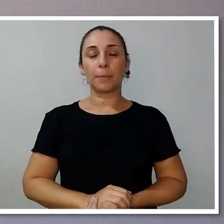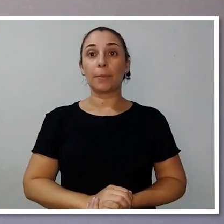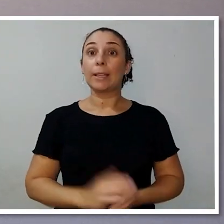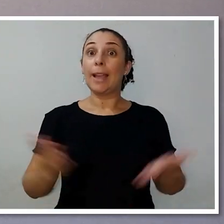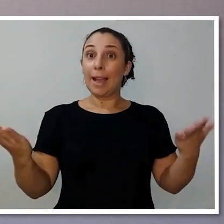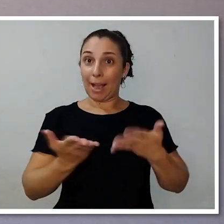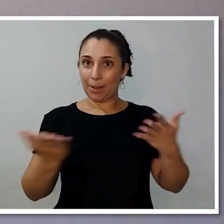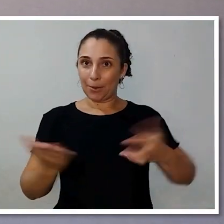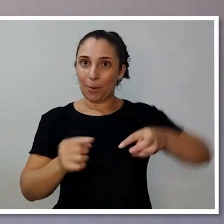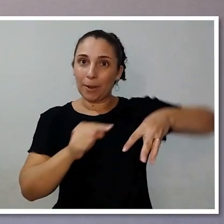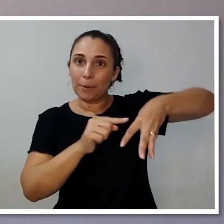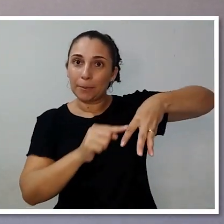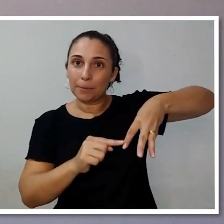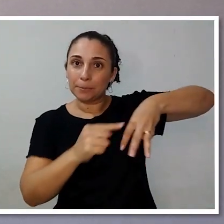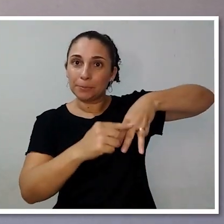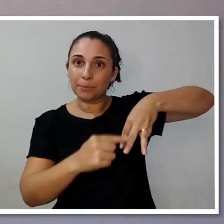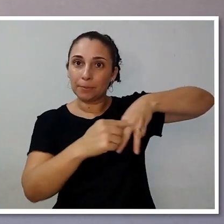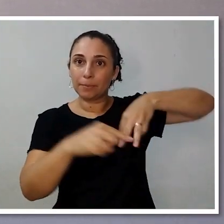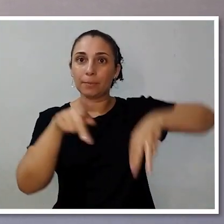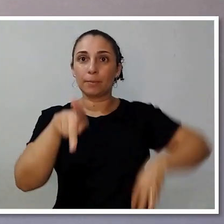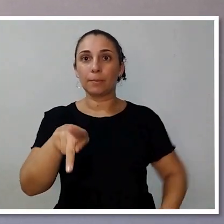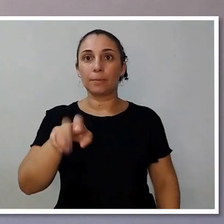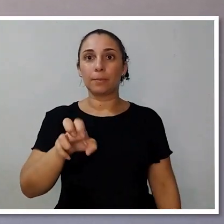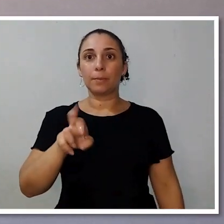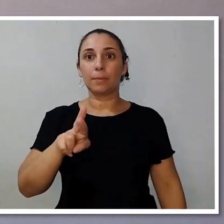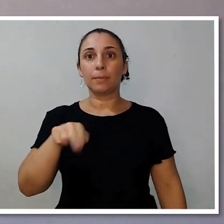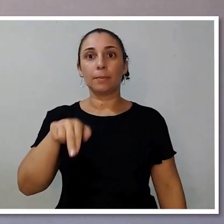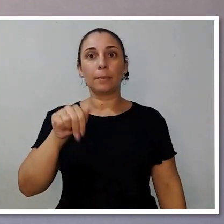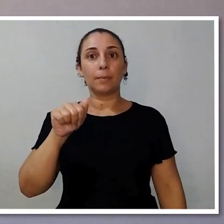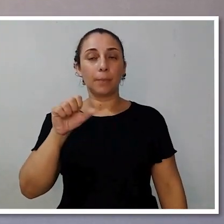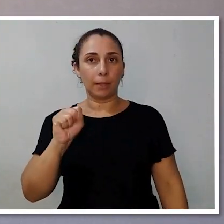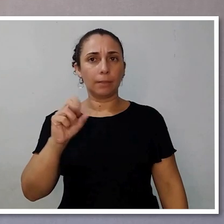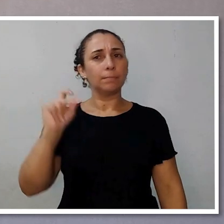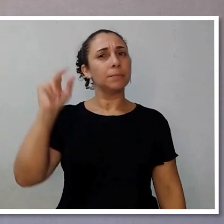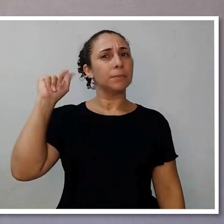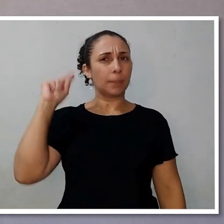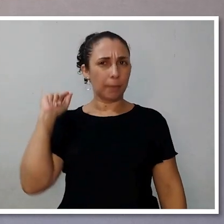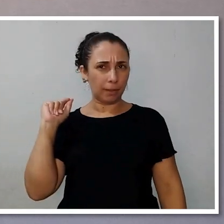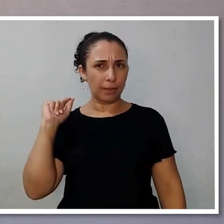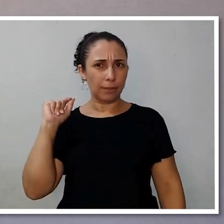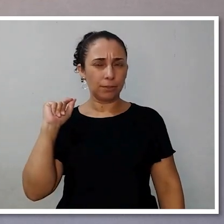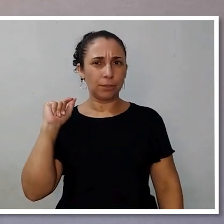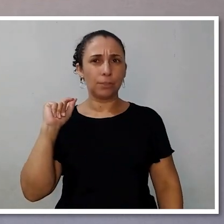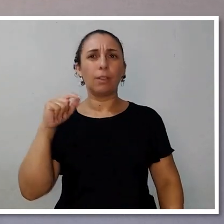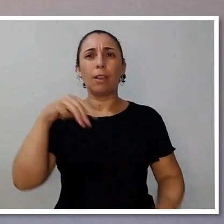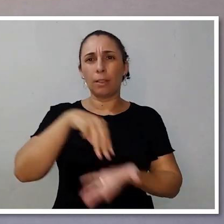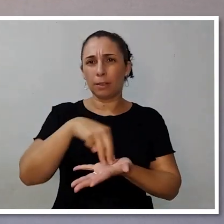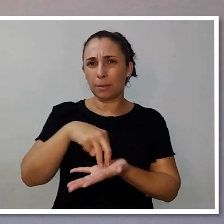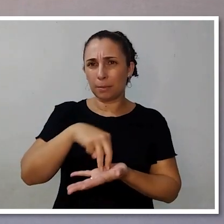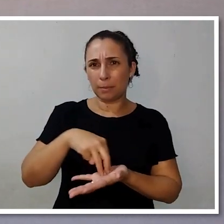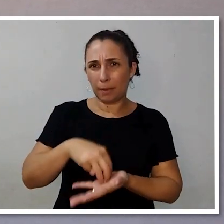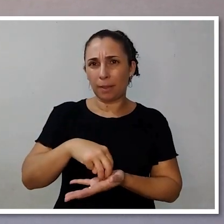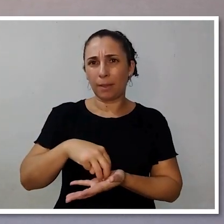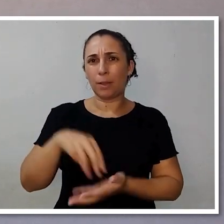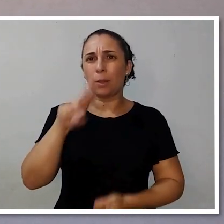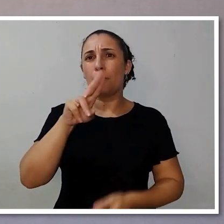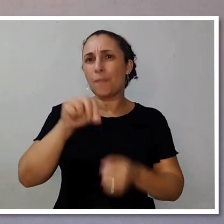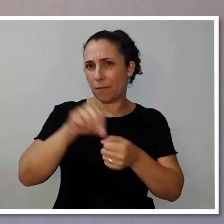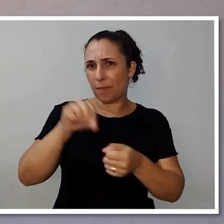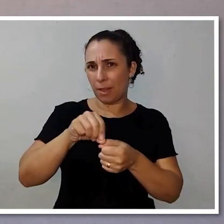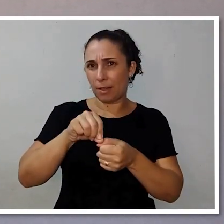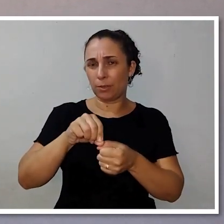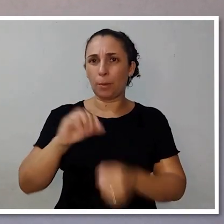As pernas do tripé. Antigamente, os tripés eram fabricados em madeira, eram fabricados em ferro e, às vezes, na combinação dos dois